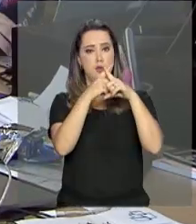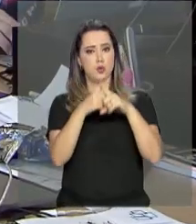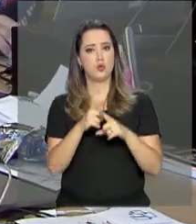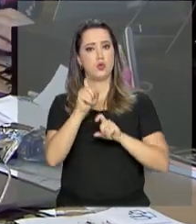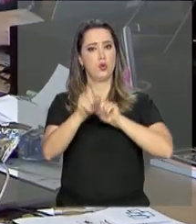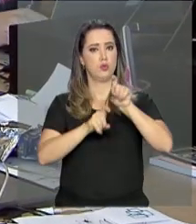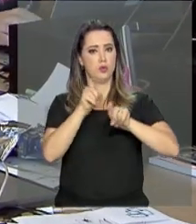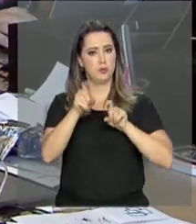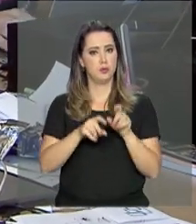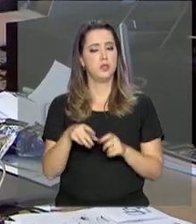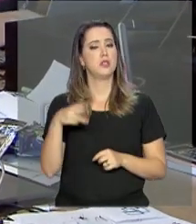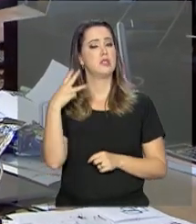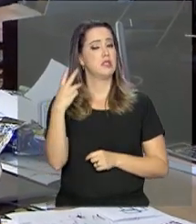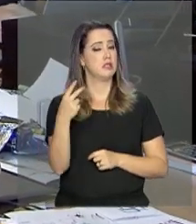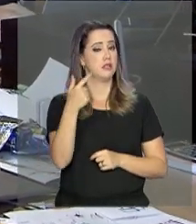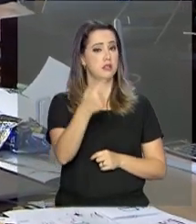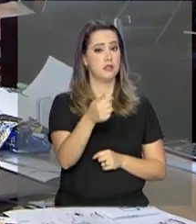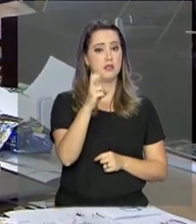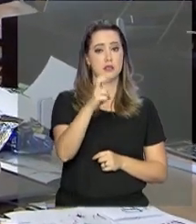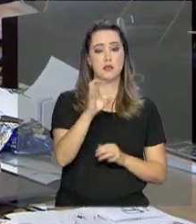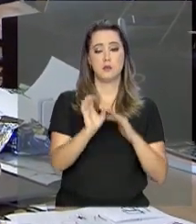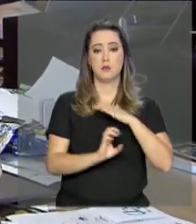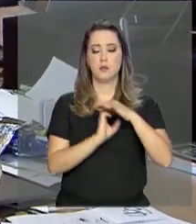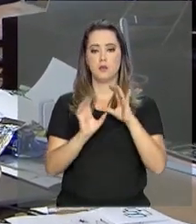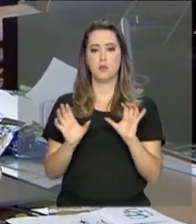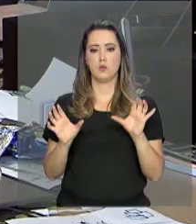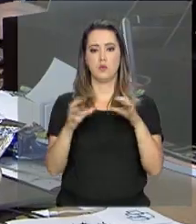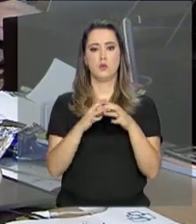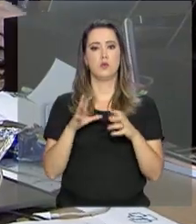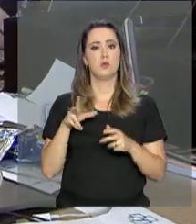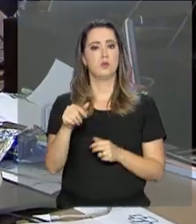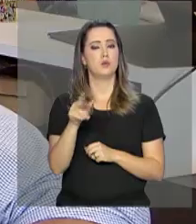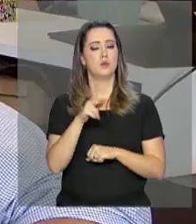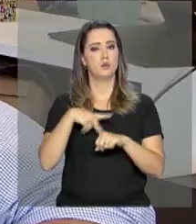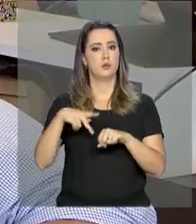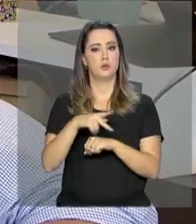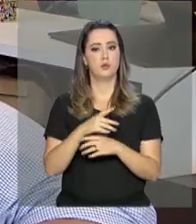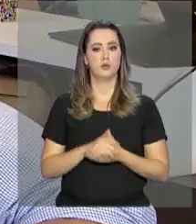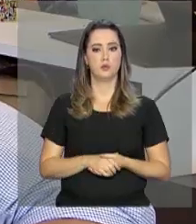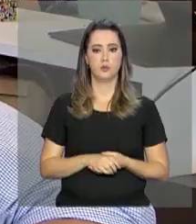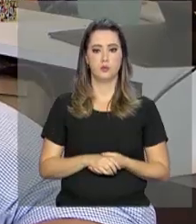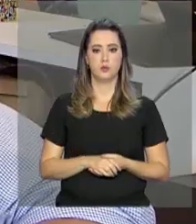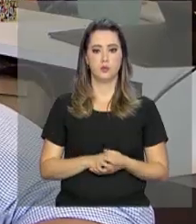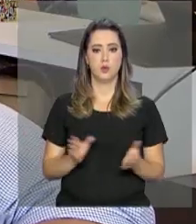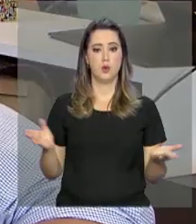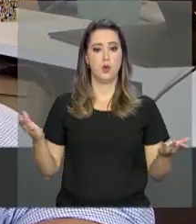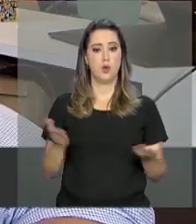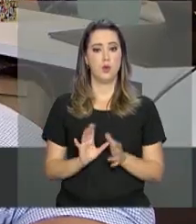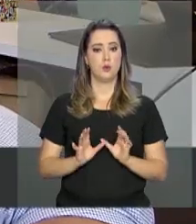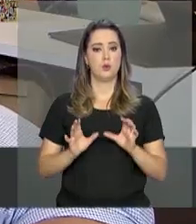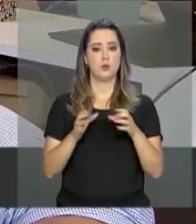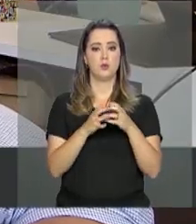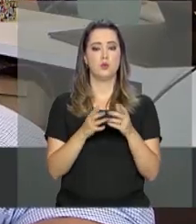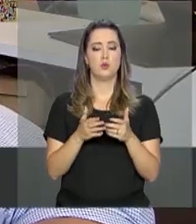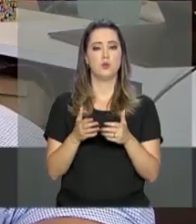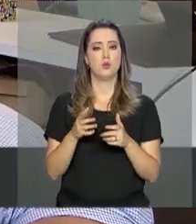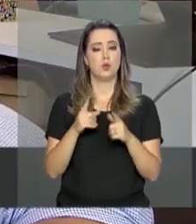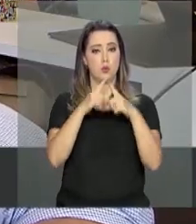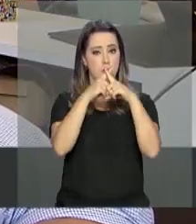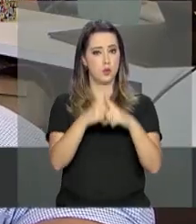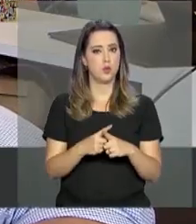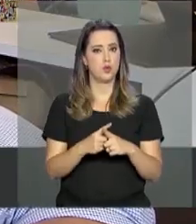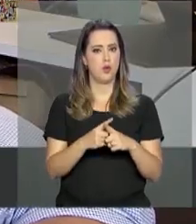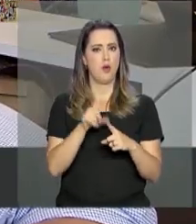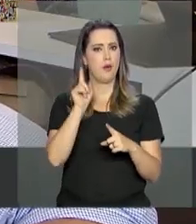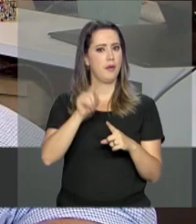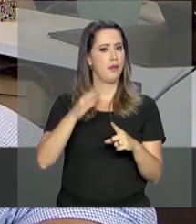375 empresas do setor em todo o país. Hoje, o setor de jogos, globalmente, é o